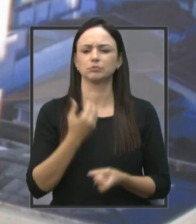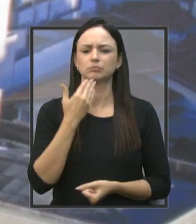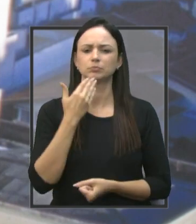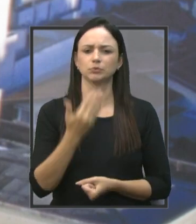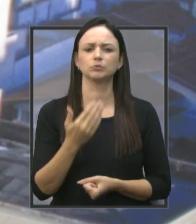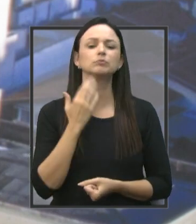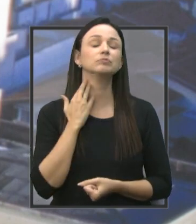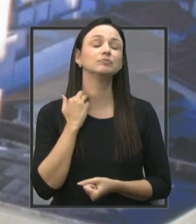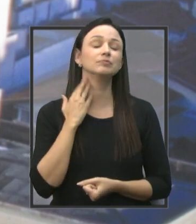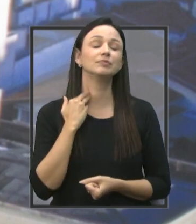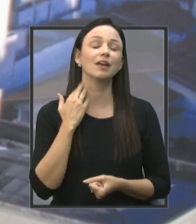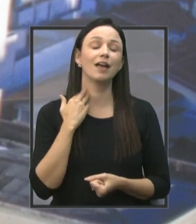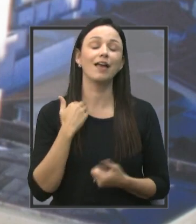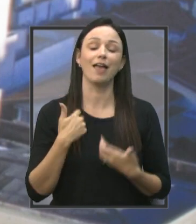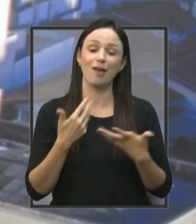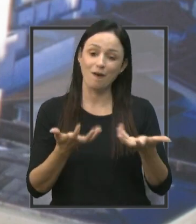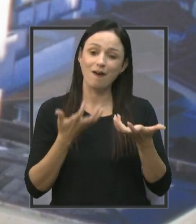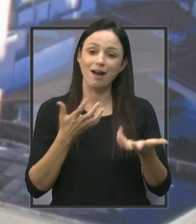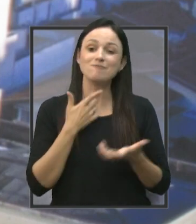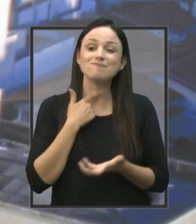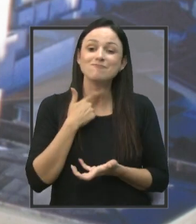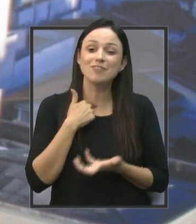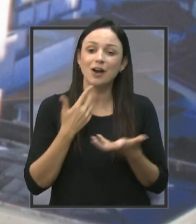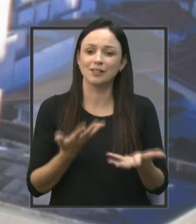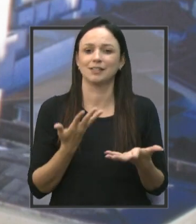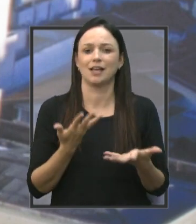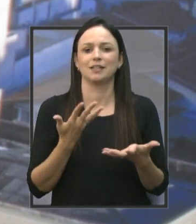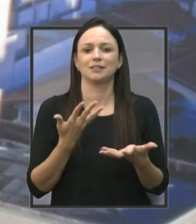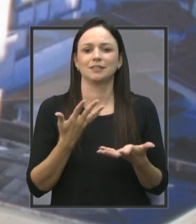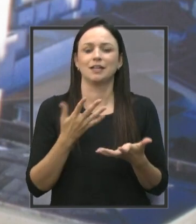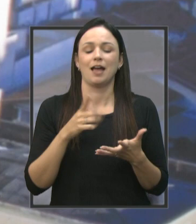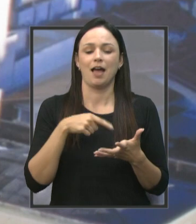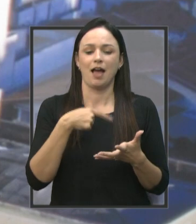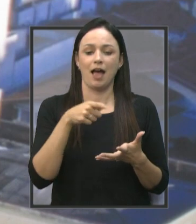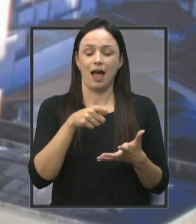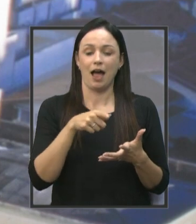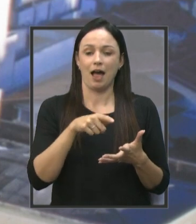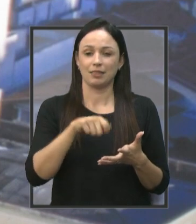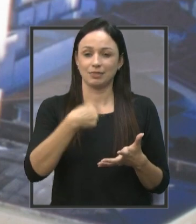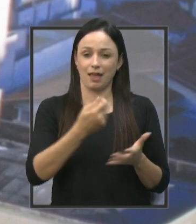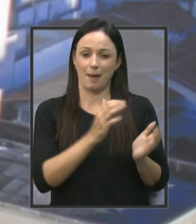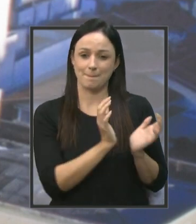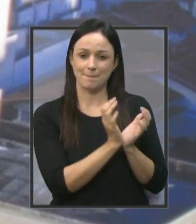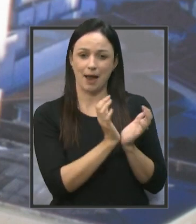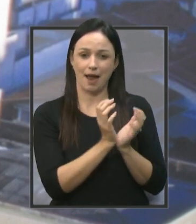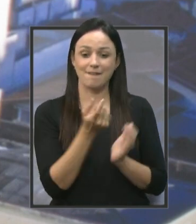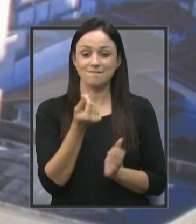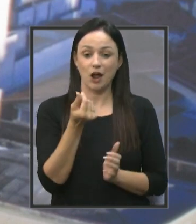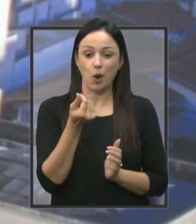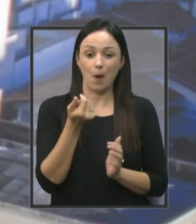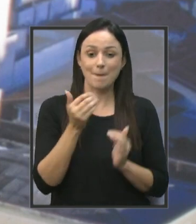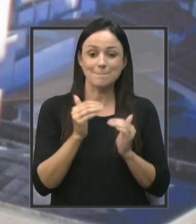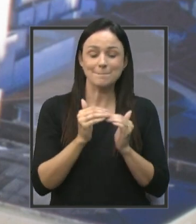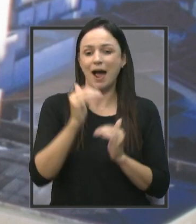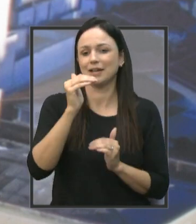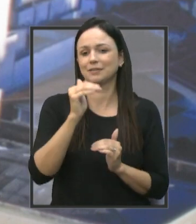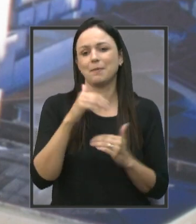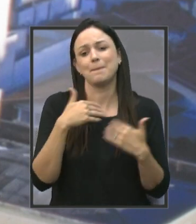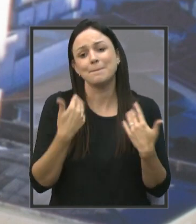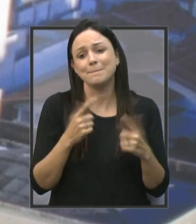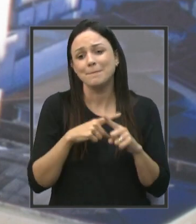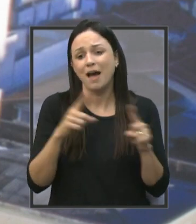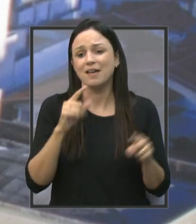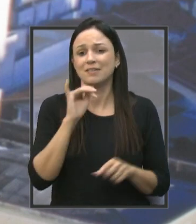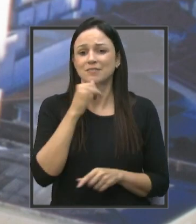Quisera eu, pudesse propiciar a APAI um valor maior, mas infelizmente no